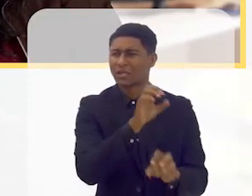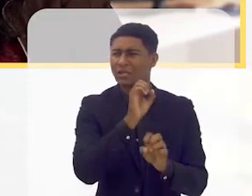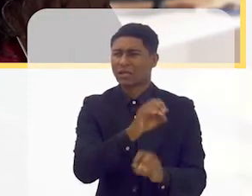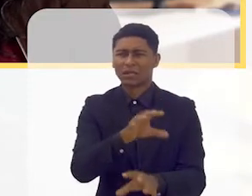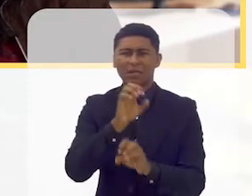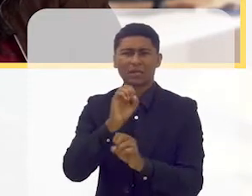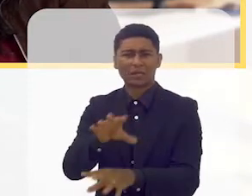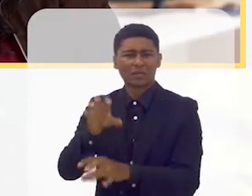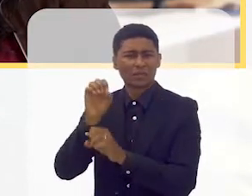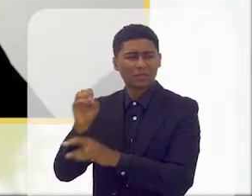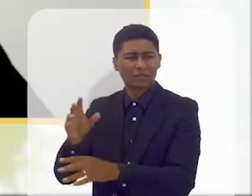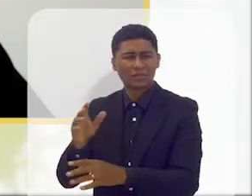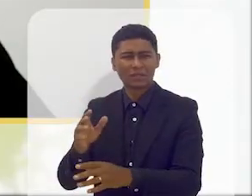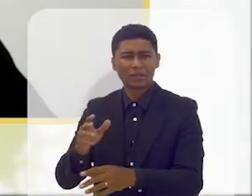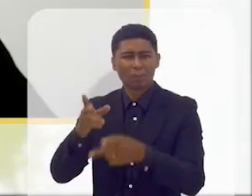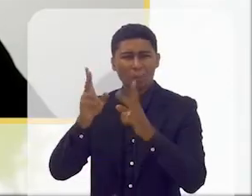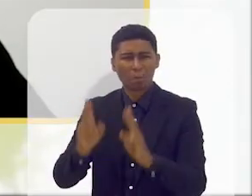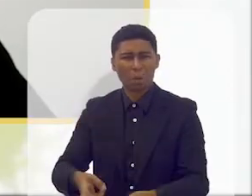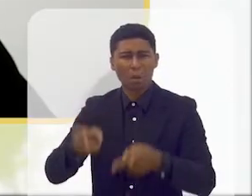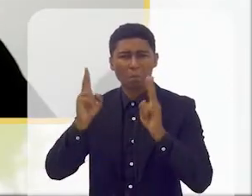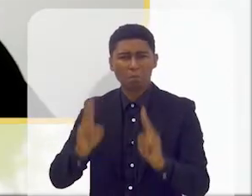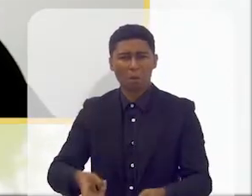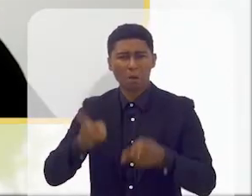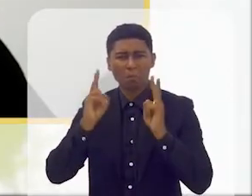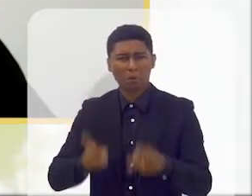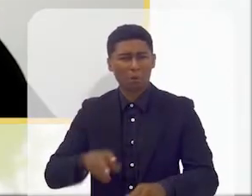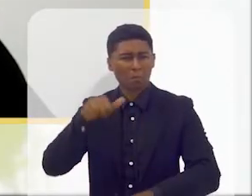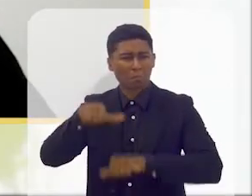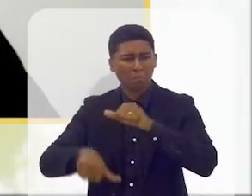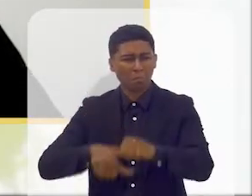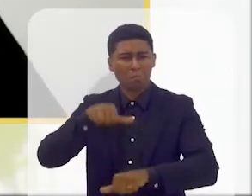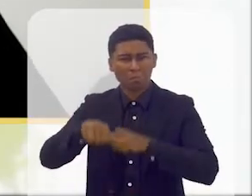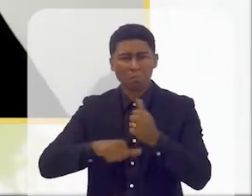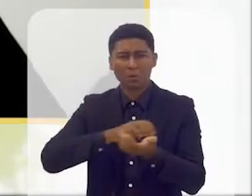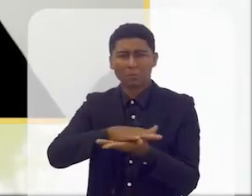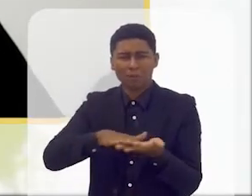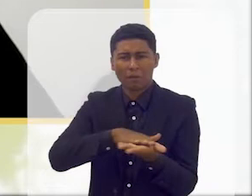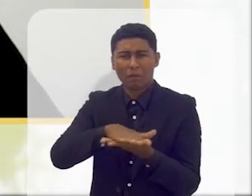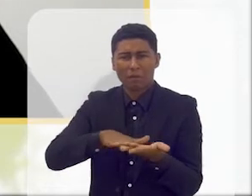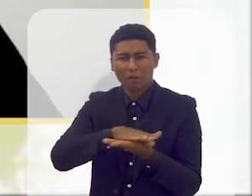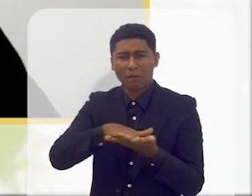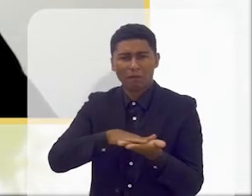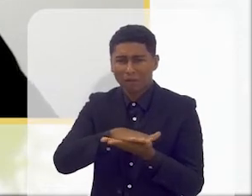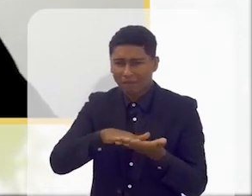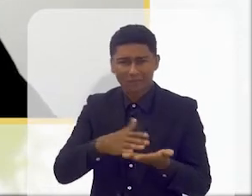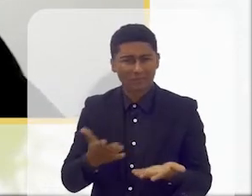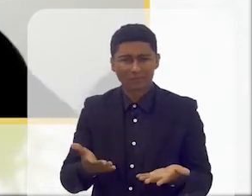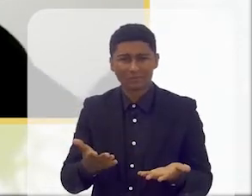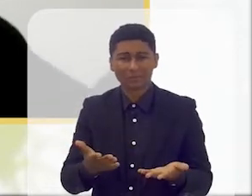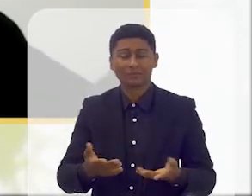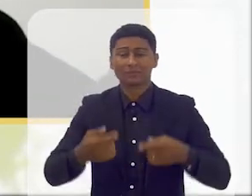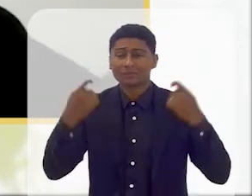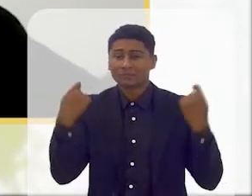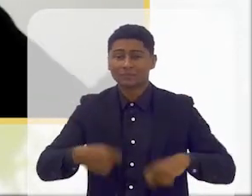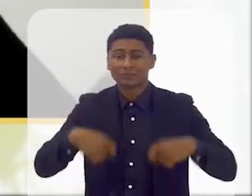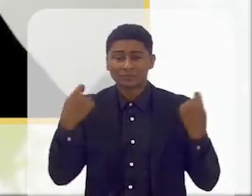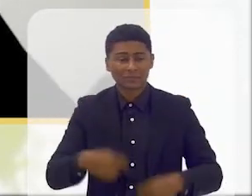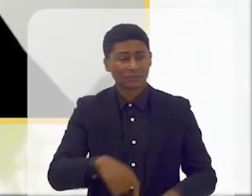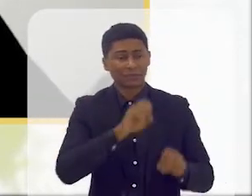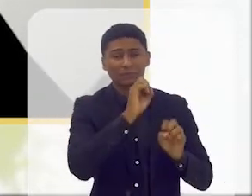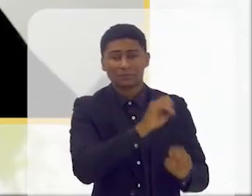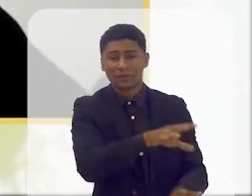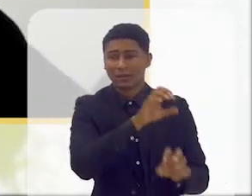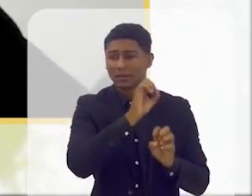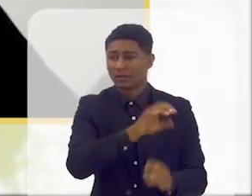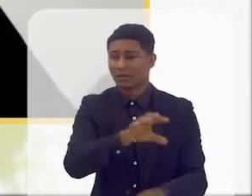há não sei quantos séculos, sem uma nova roupagem. E muitas vezes nem entendem. As aprendizagens têm que se entender porque é